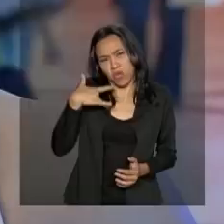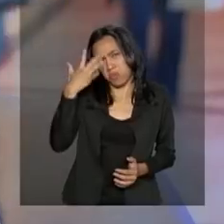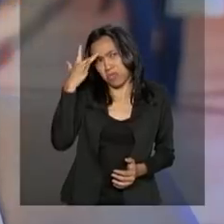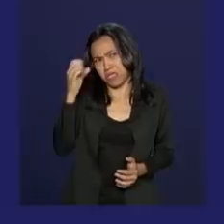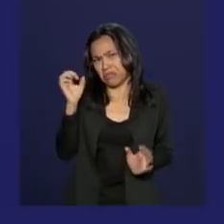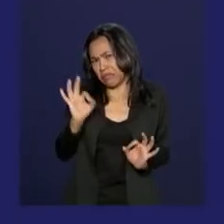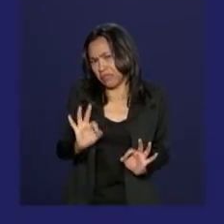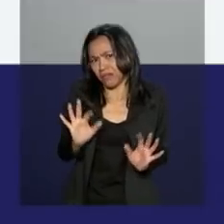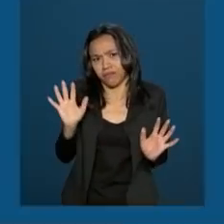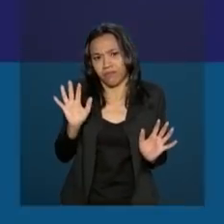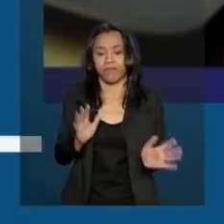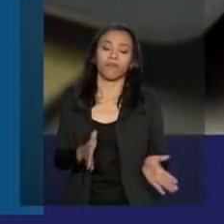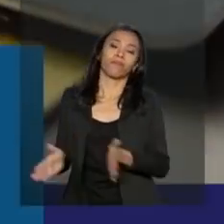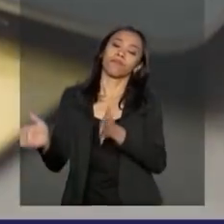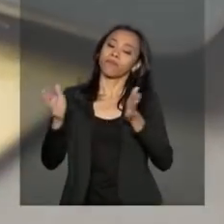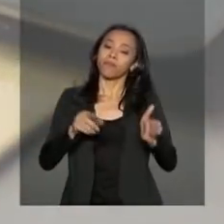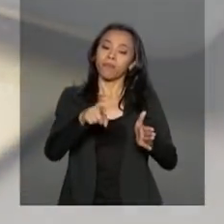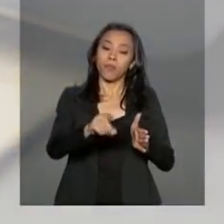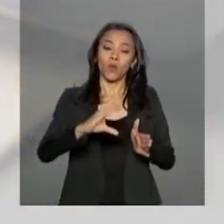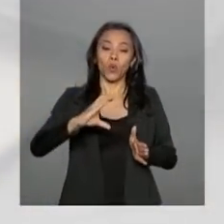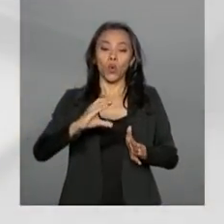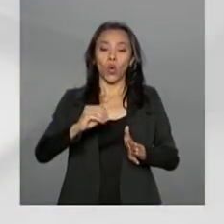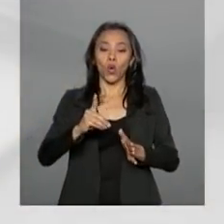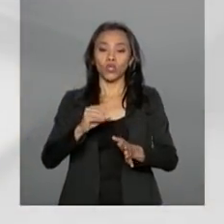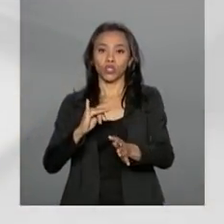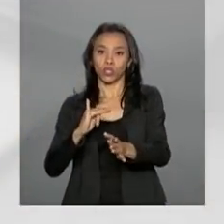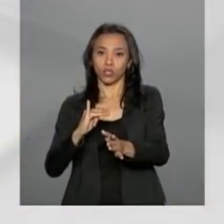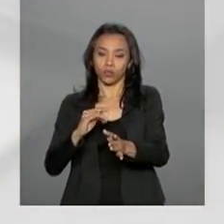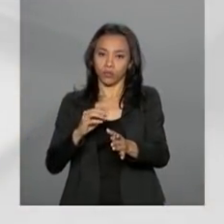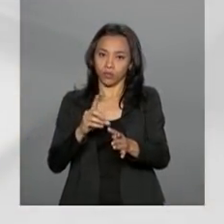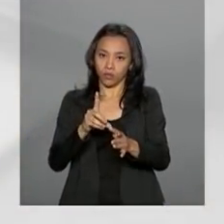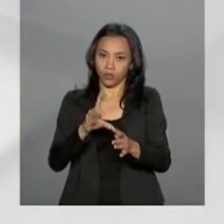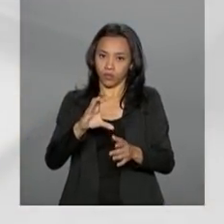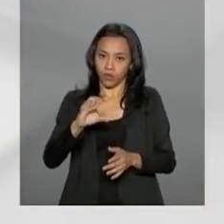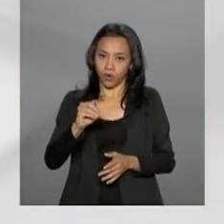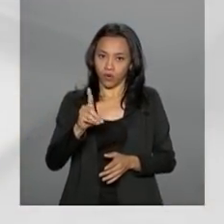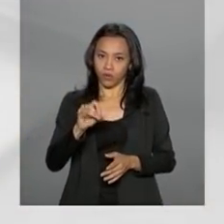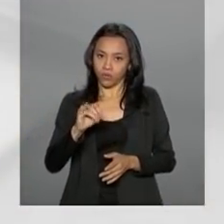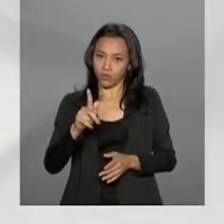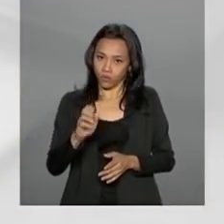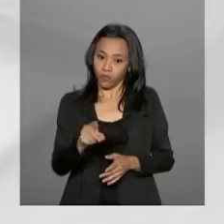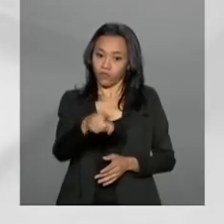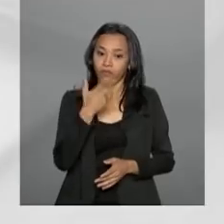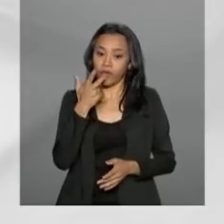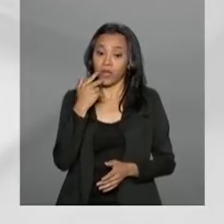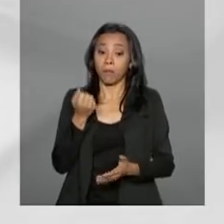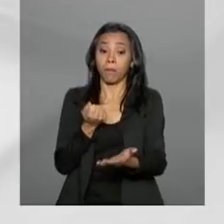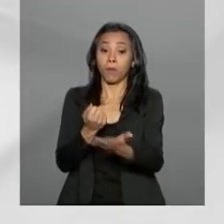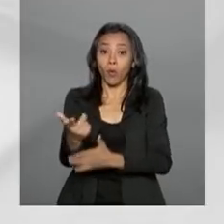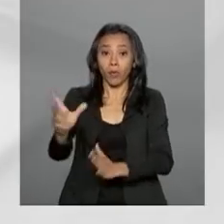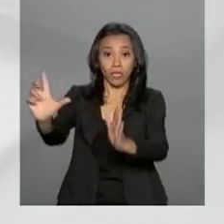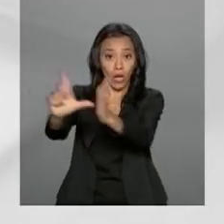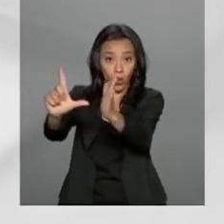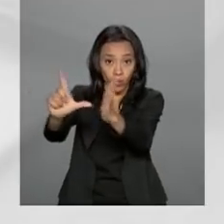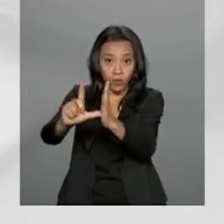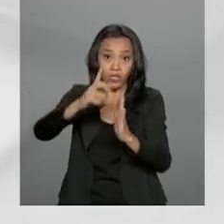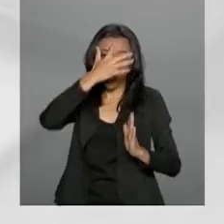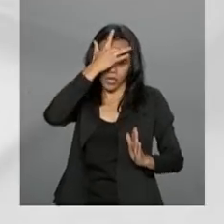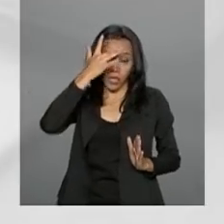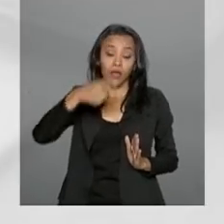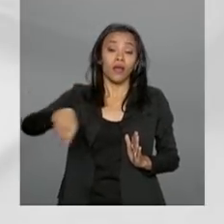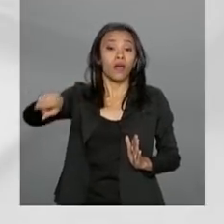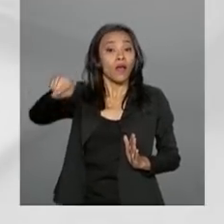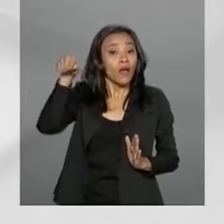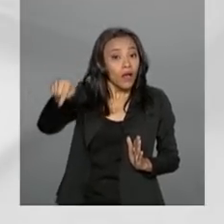nem se está certo. Segundo o Código de Defesa do Consumidor, Para os produtos comprados em lojas físicas, o fornecedor é